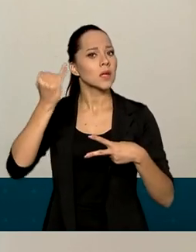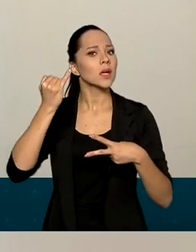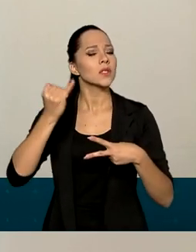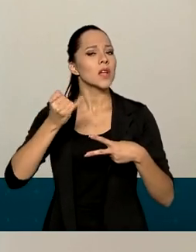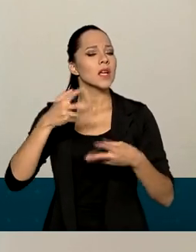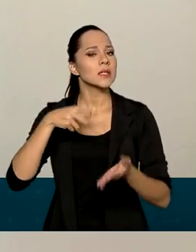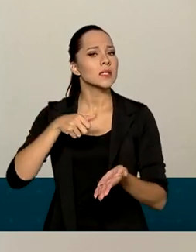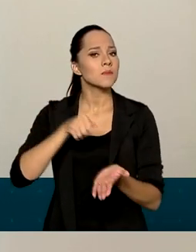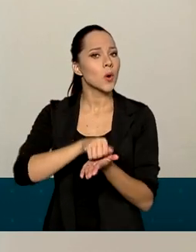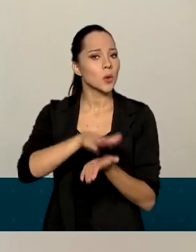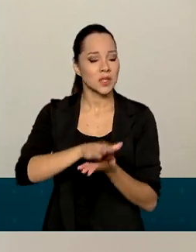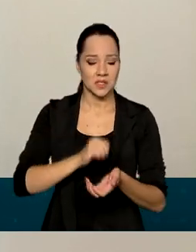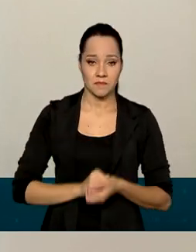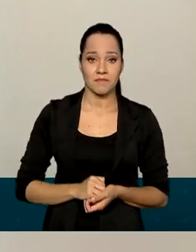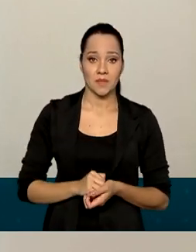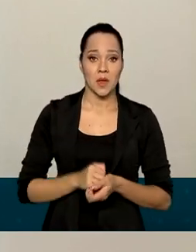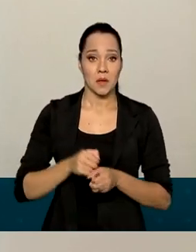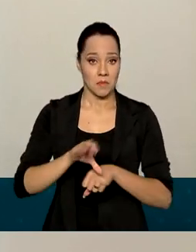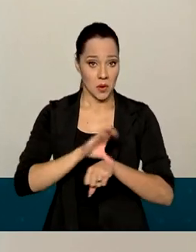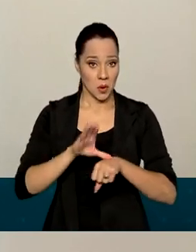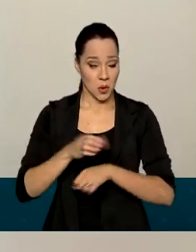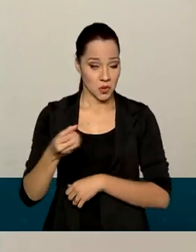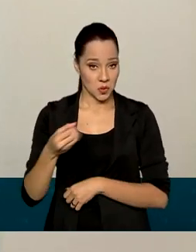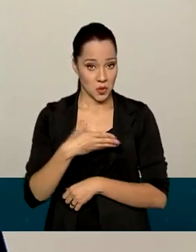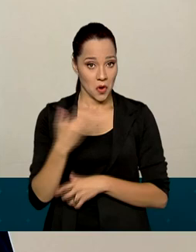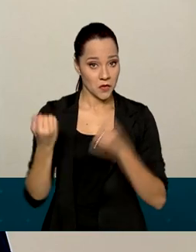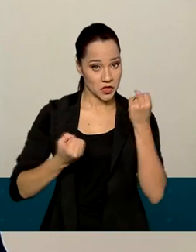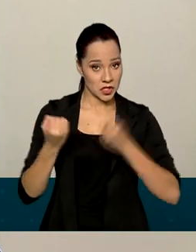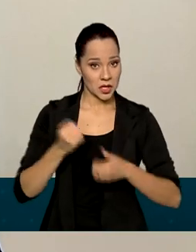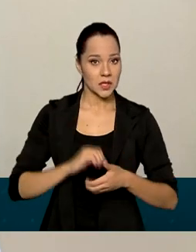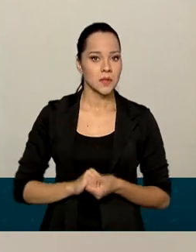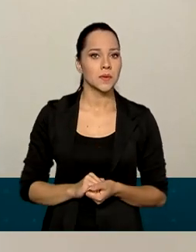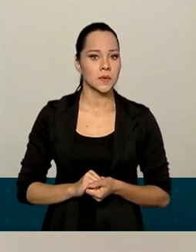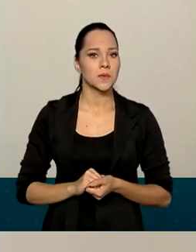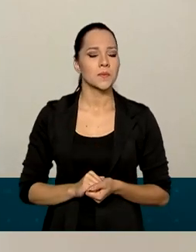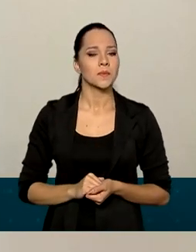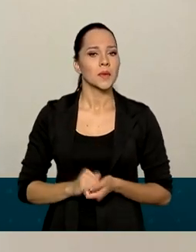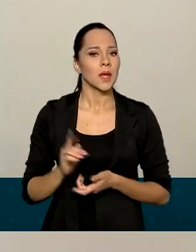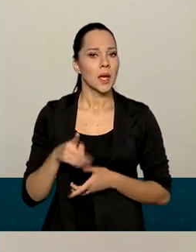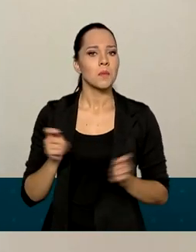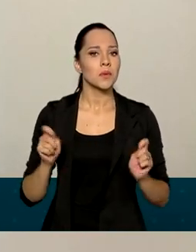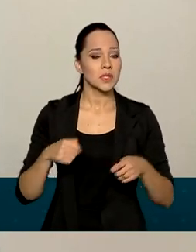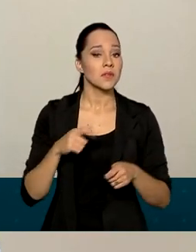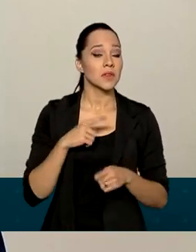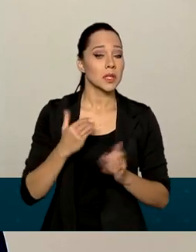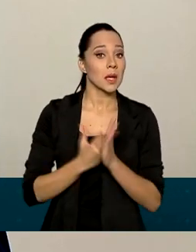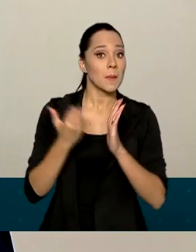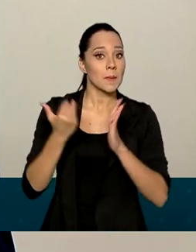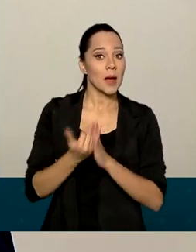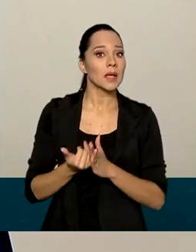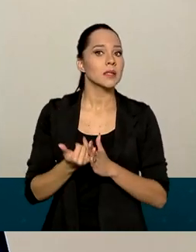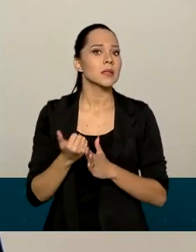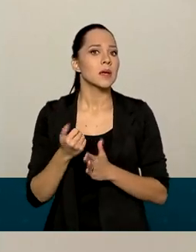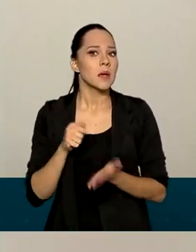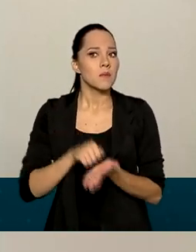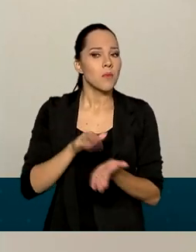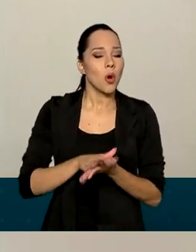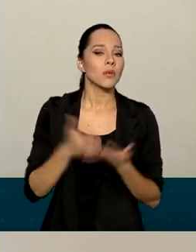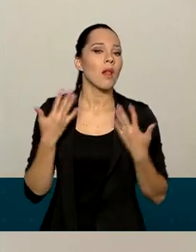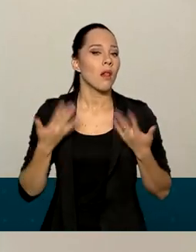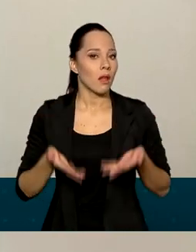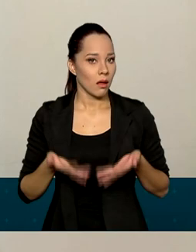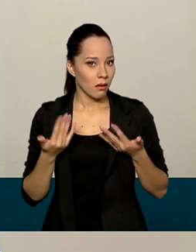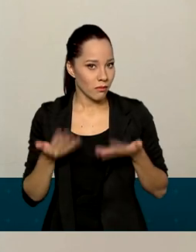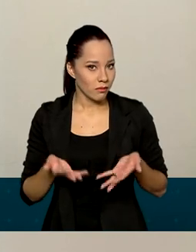infrações. Pelo Código Novo de Trânsito, é possível ter mais infrações leves. Ele é